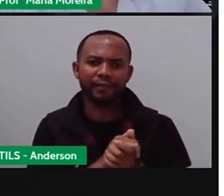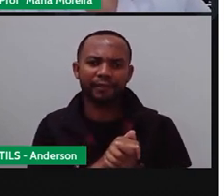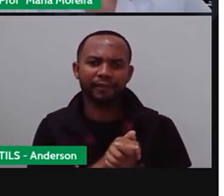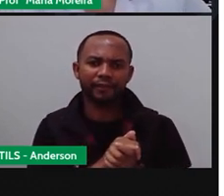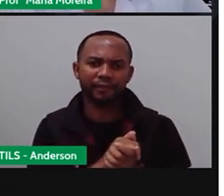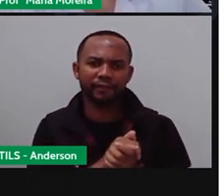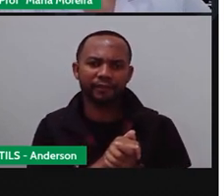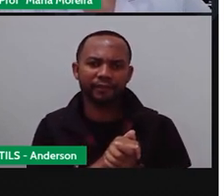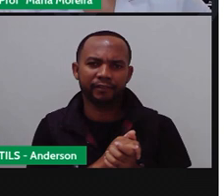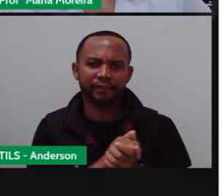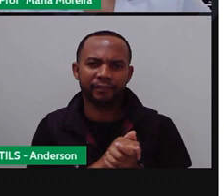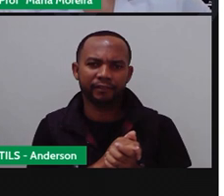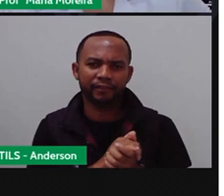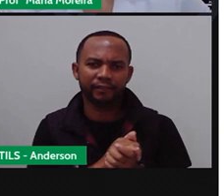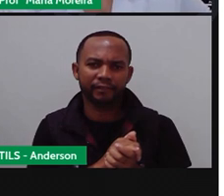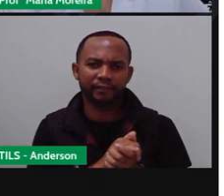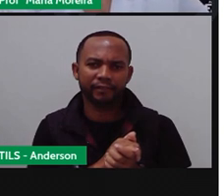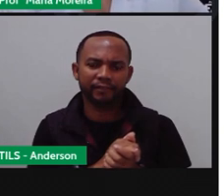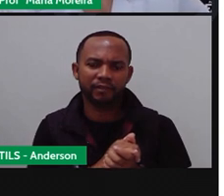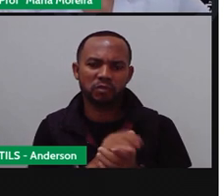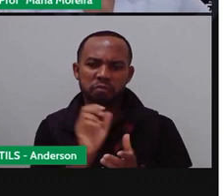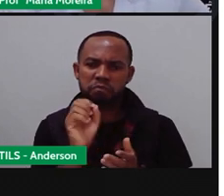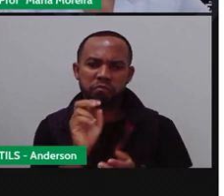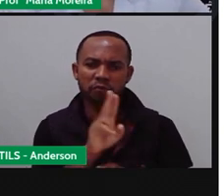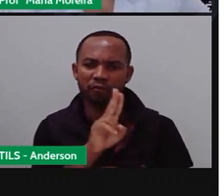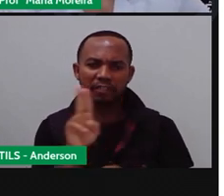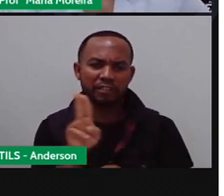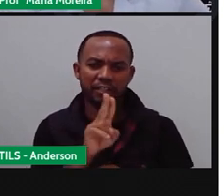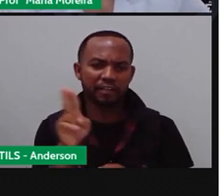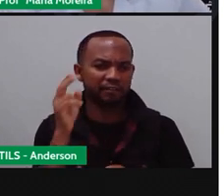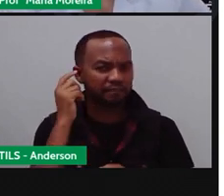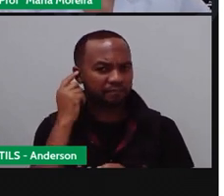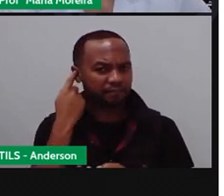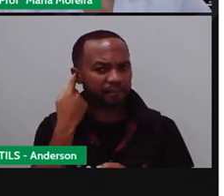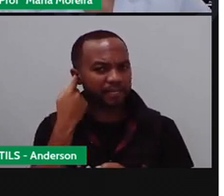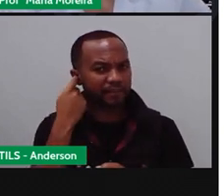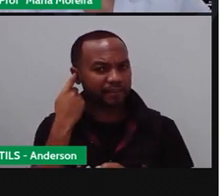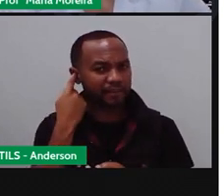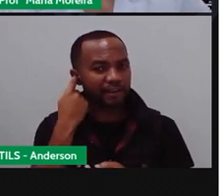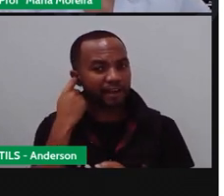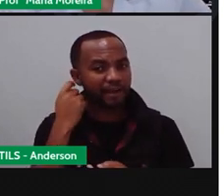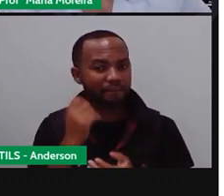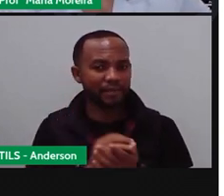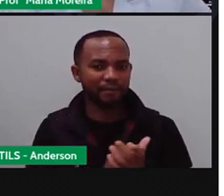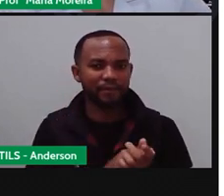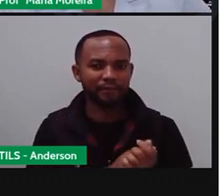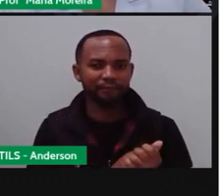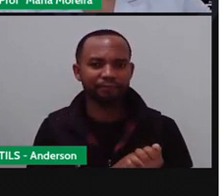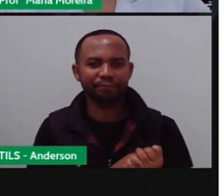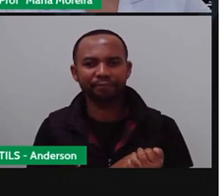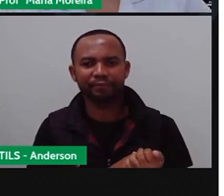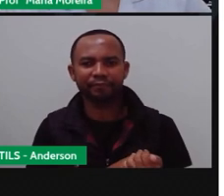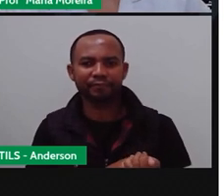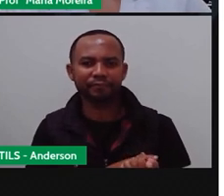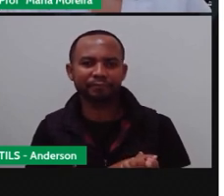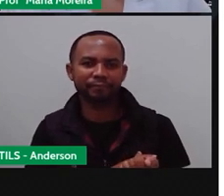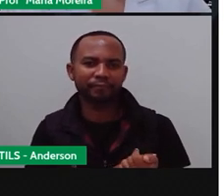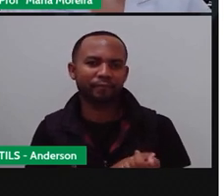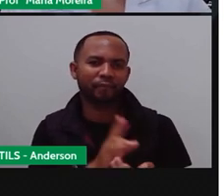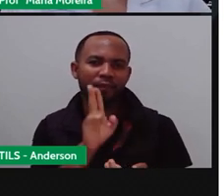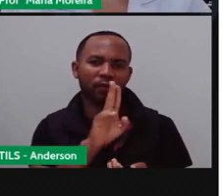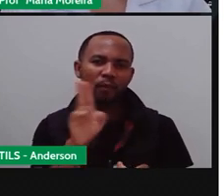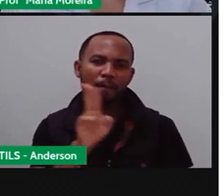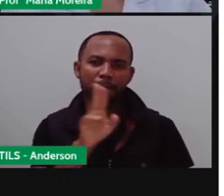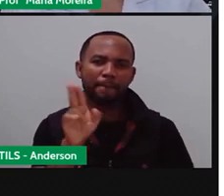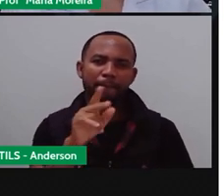Não. Adivinha que peixinho é esse? Uma piaba. Uma piaba. Que